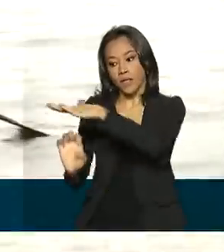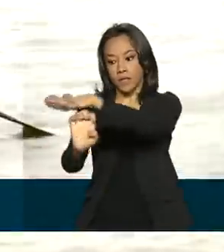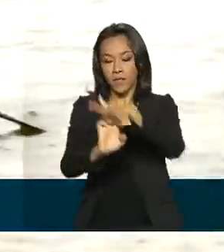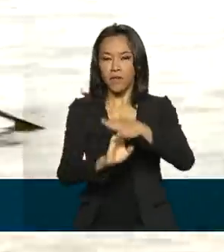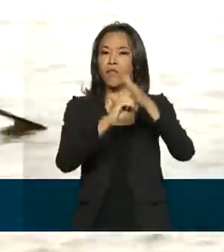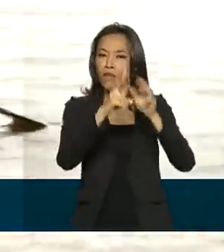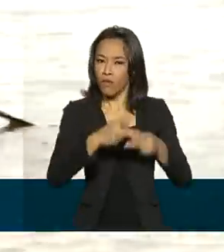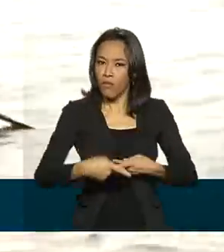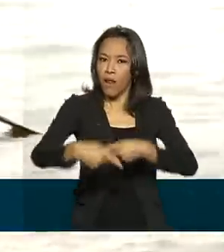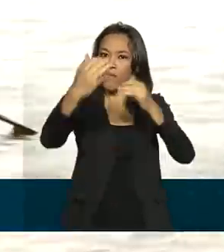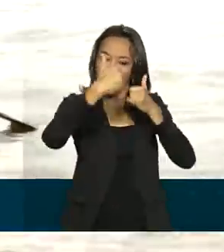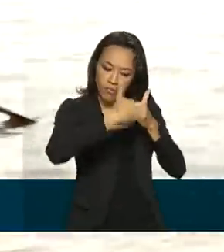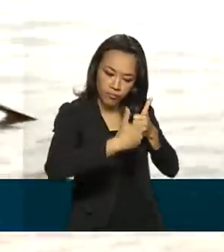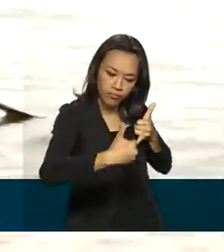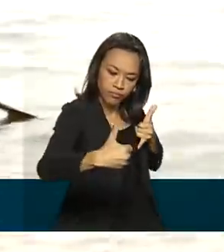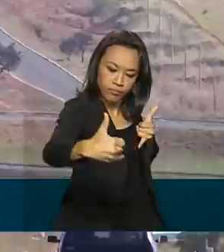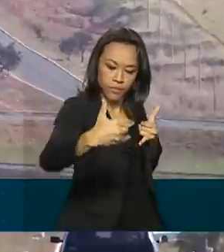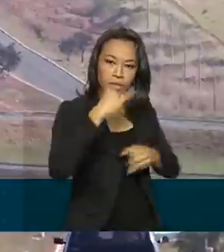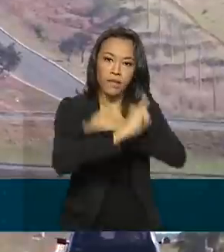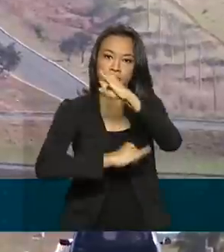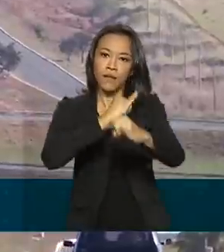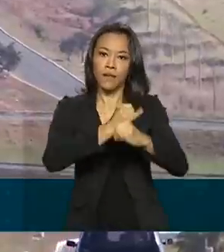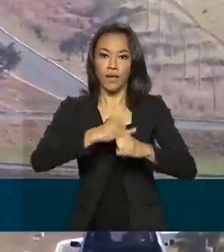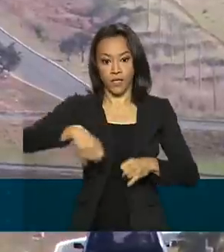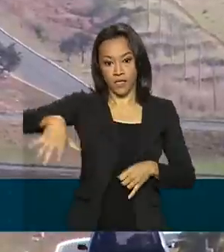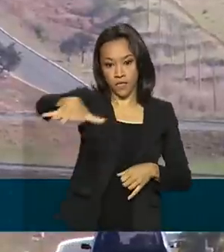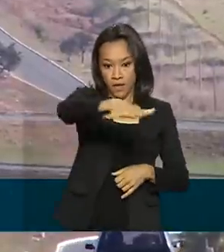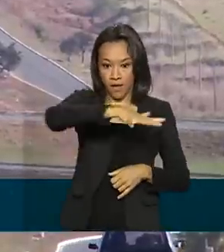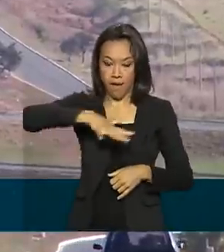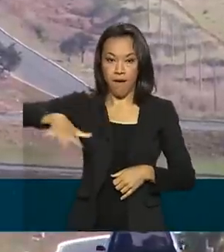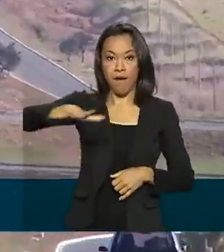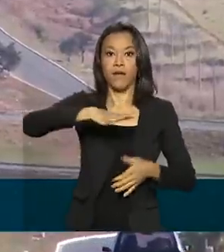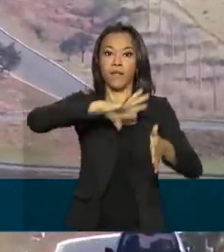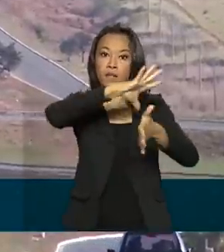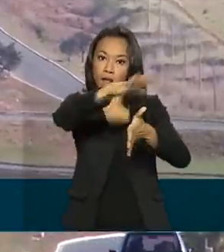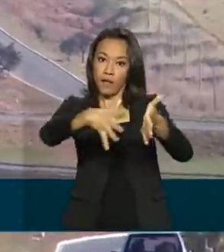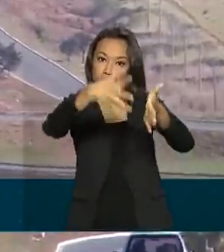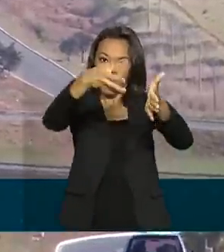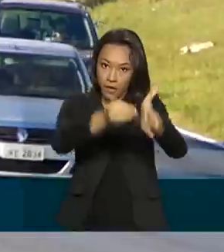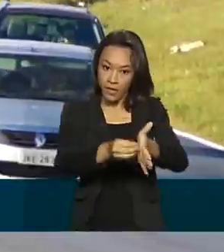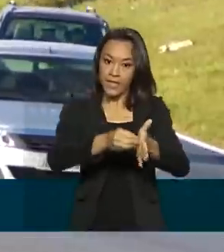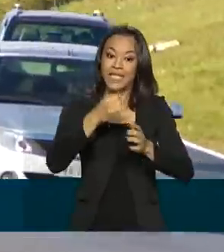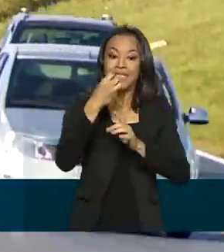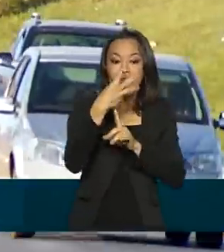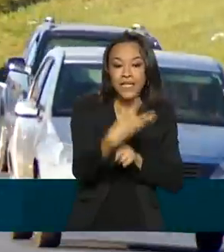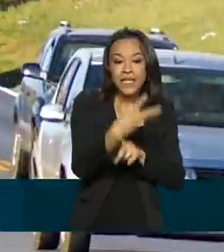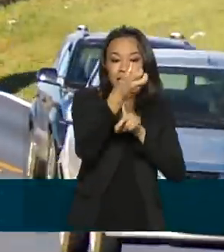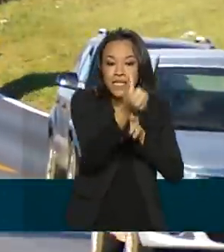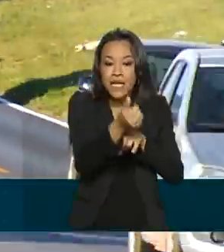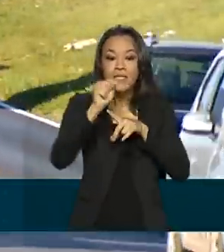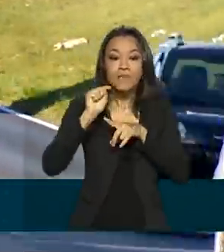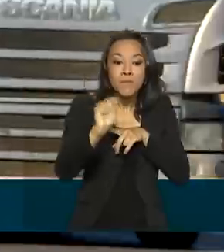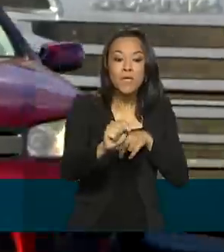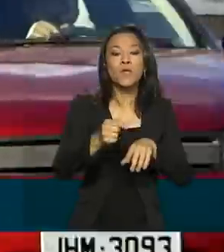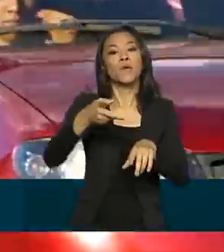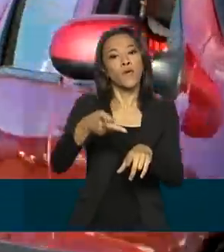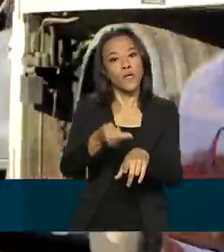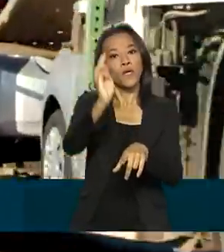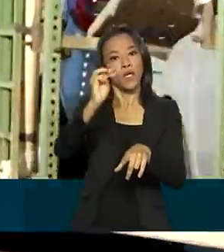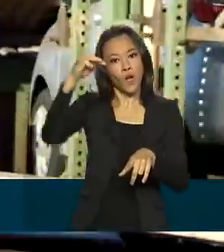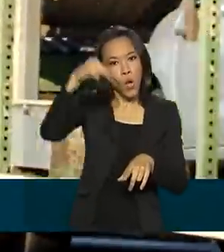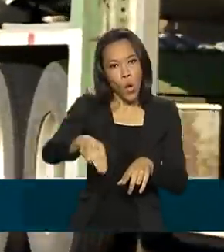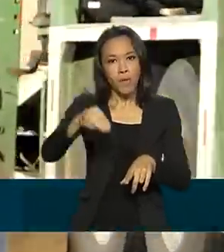ótica à região amazônica, ampliarão a cobertura em 36 mil quilômetros de rodovias federais,